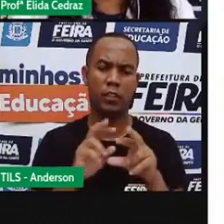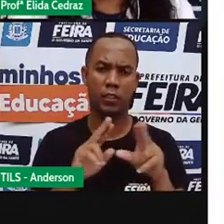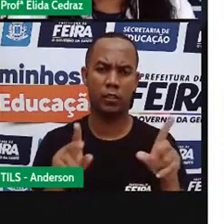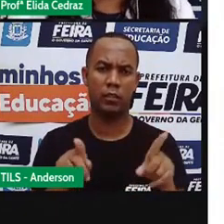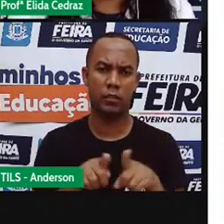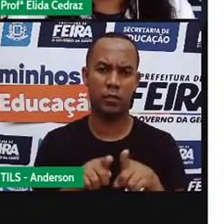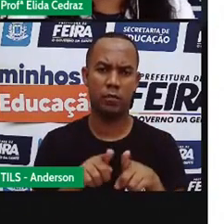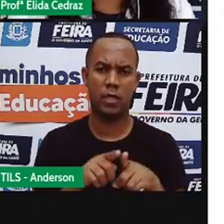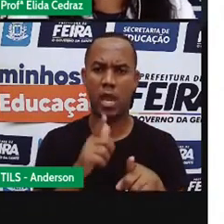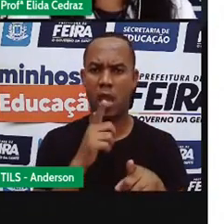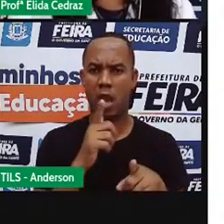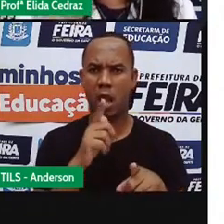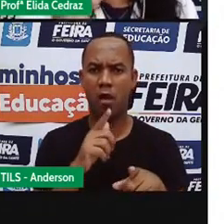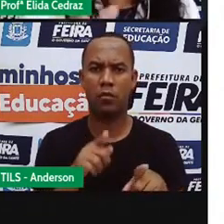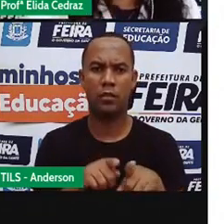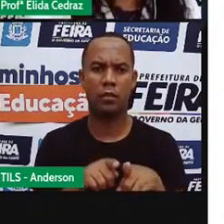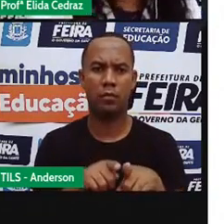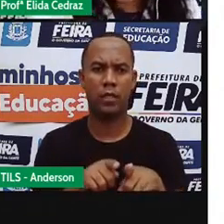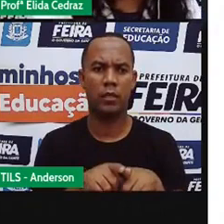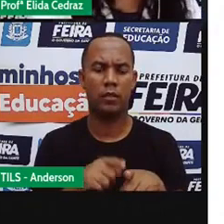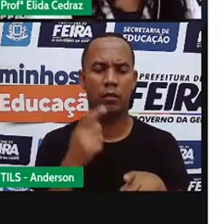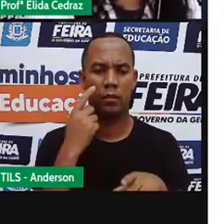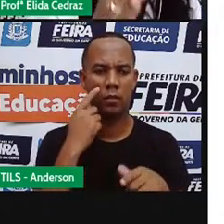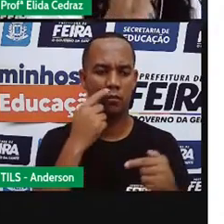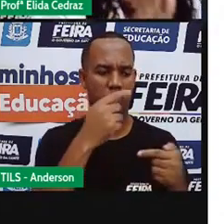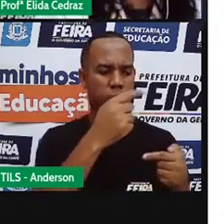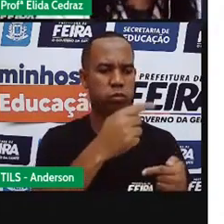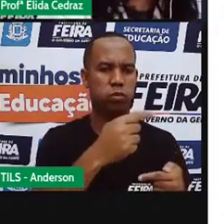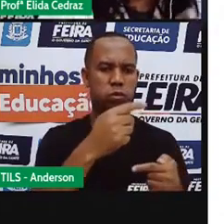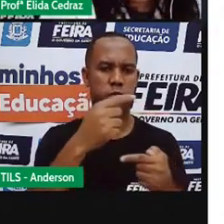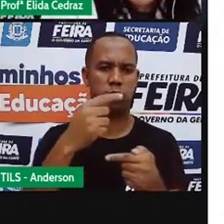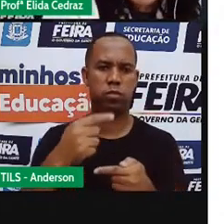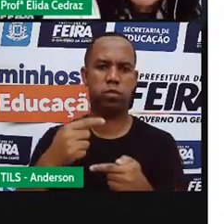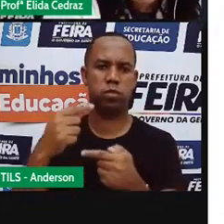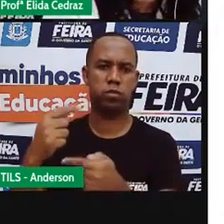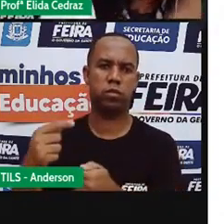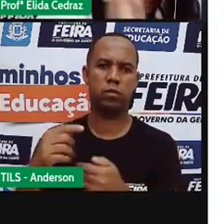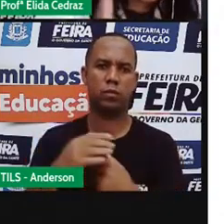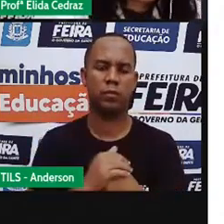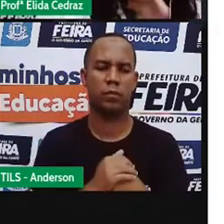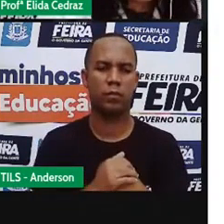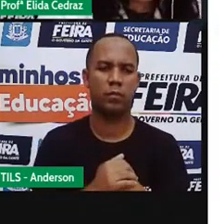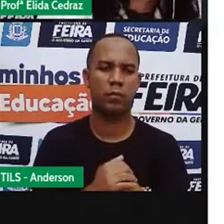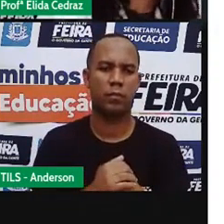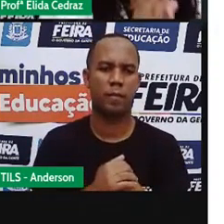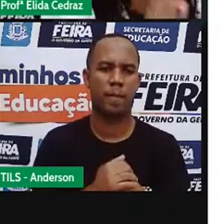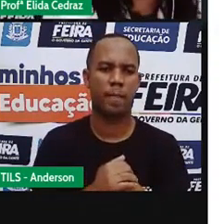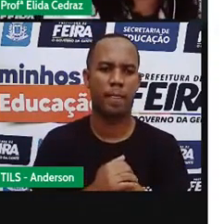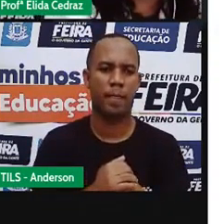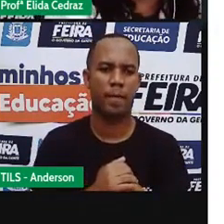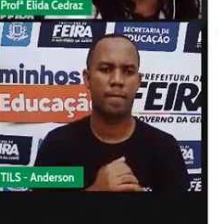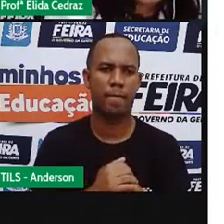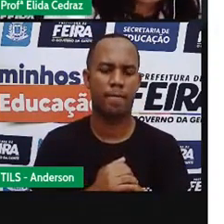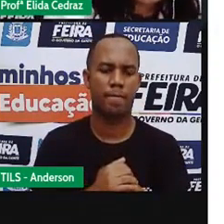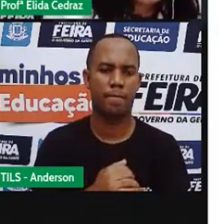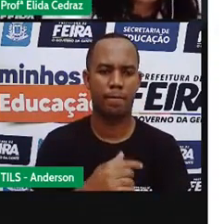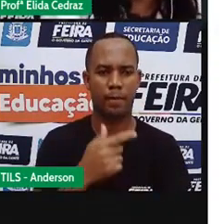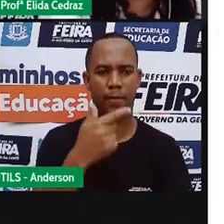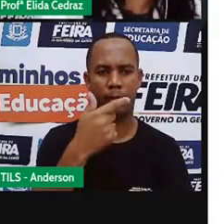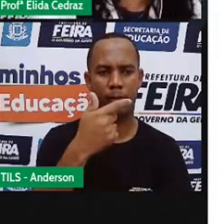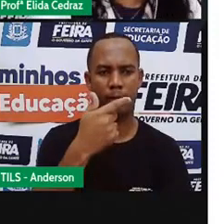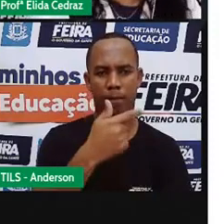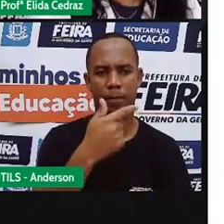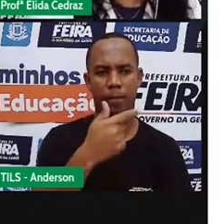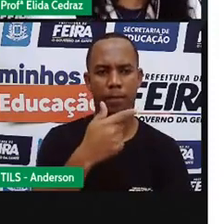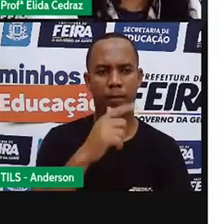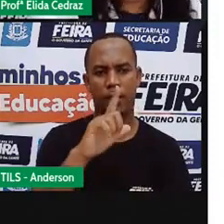litros de água do garrafão enchem 10 garrafas de 2 litros.